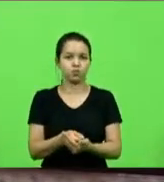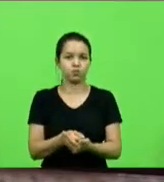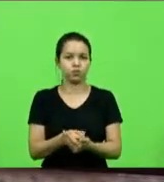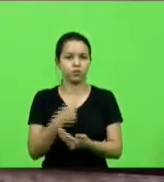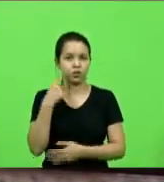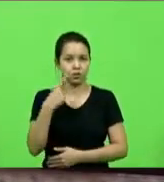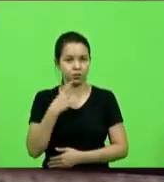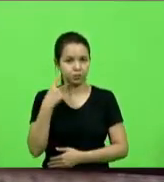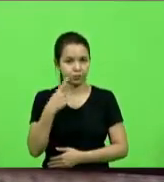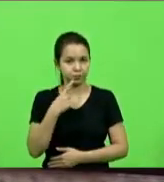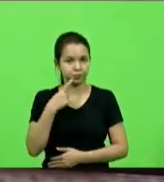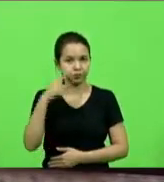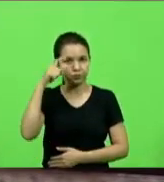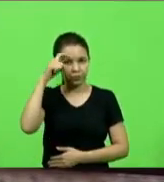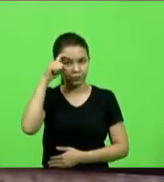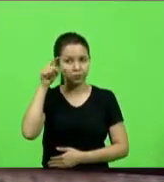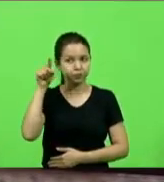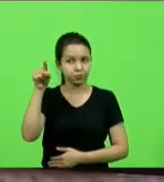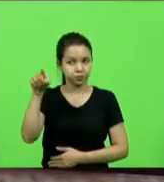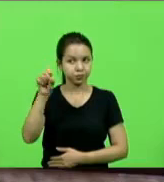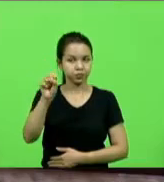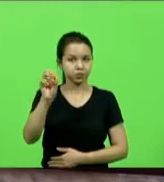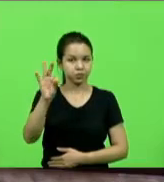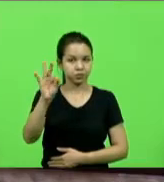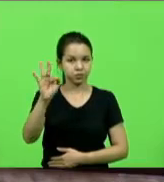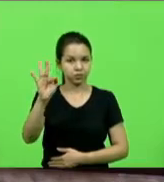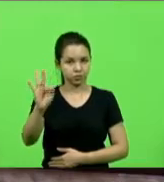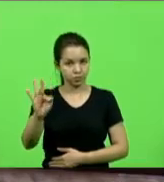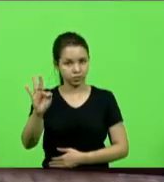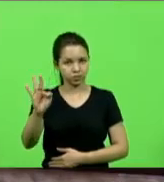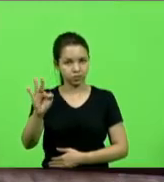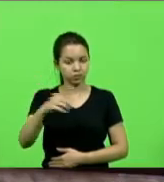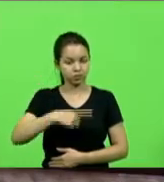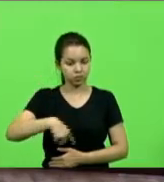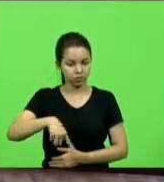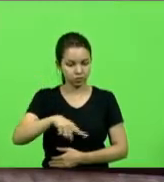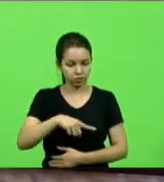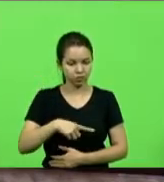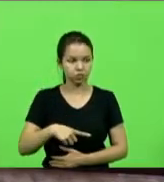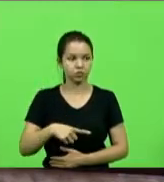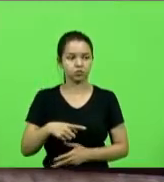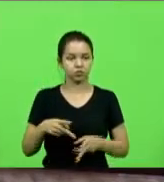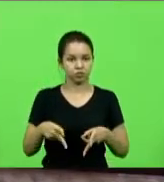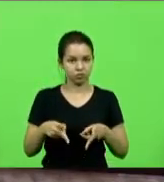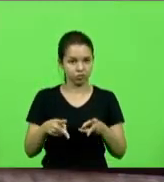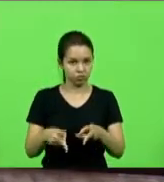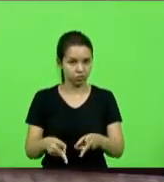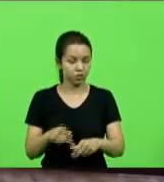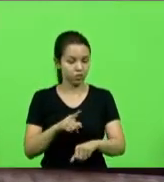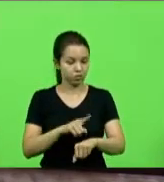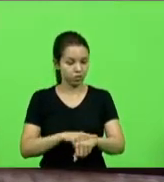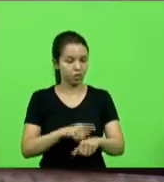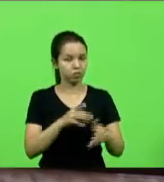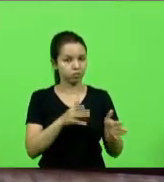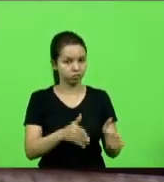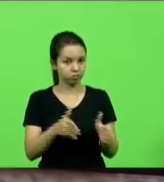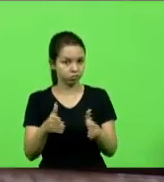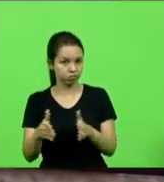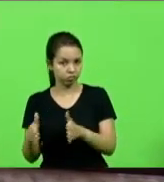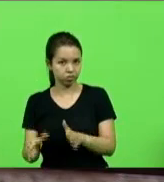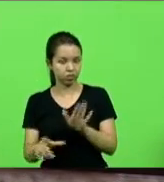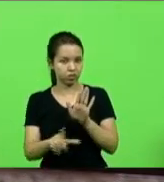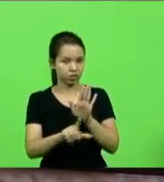Vieira, lá no STF, nós vamos fazer a nossa parte. Tudo a seu tempo, como prevê a lei. Portanto,